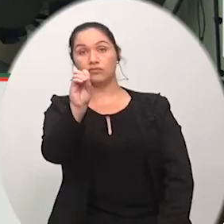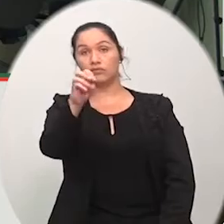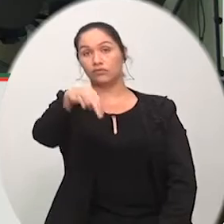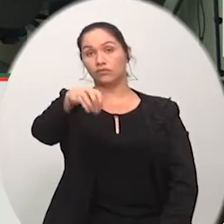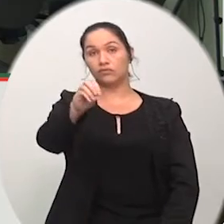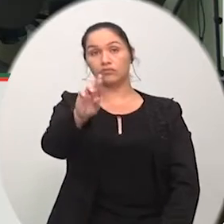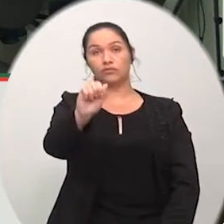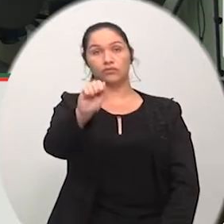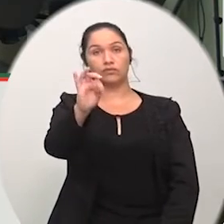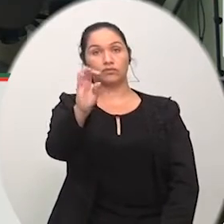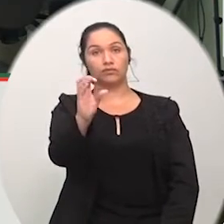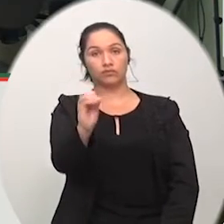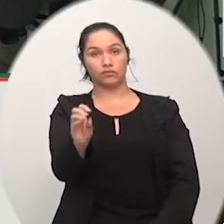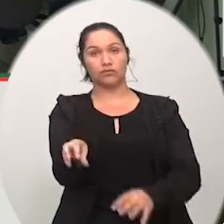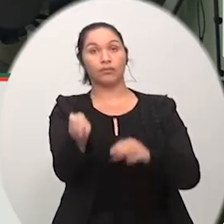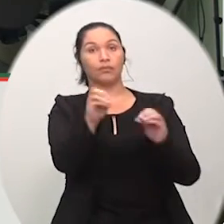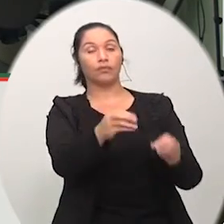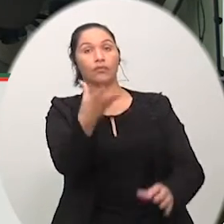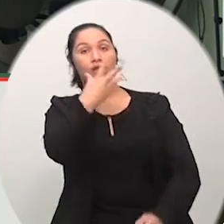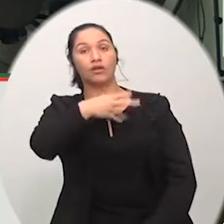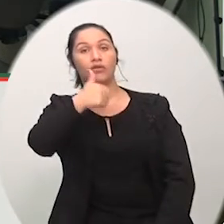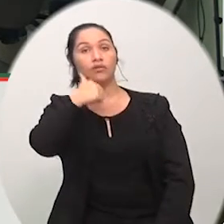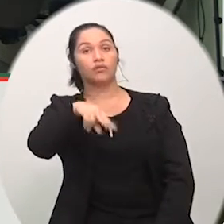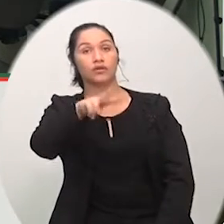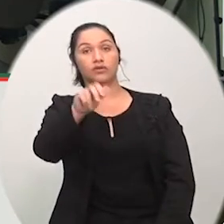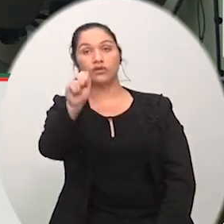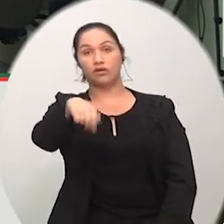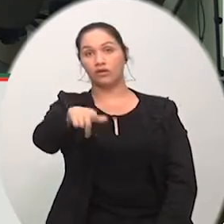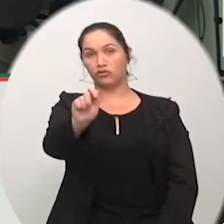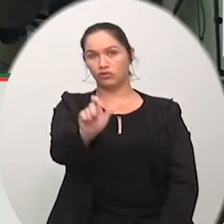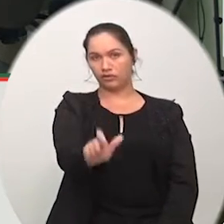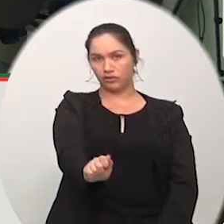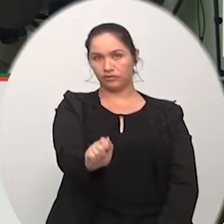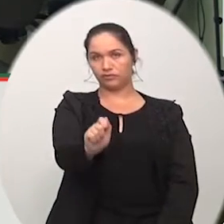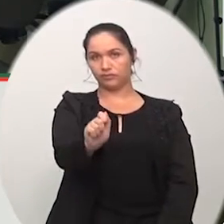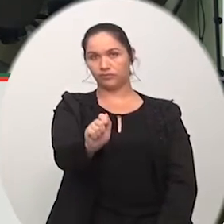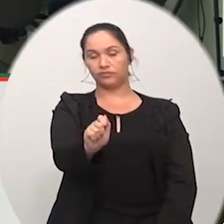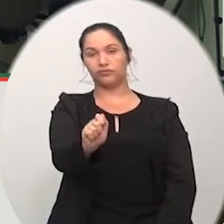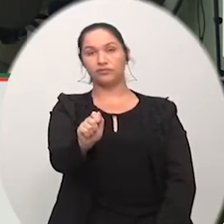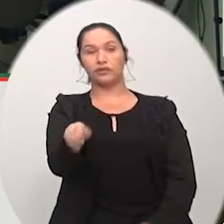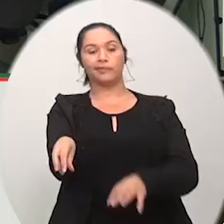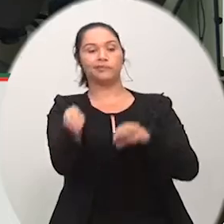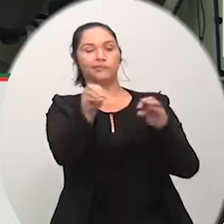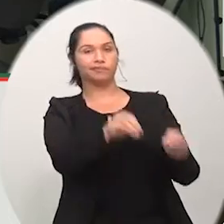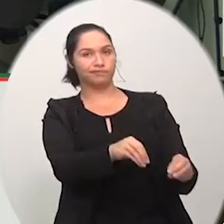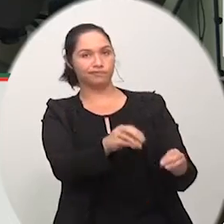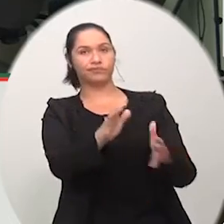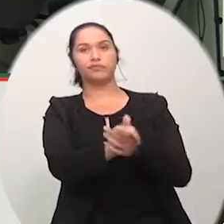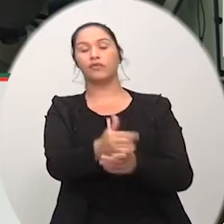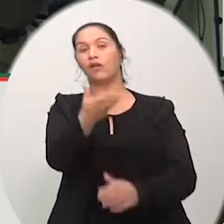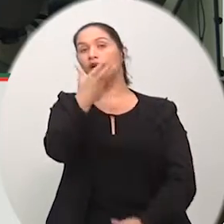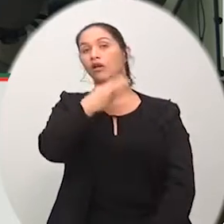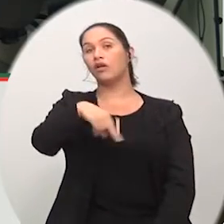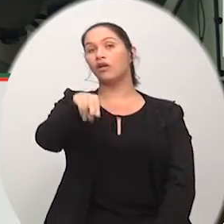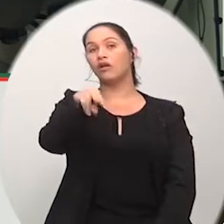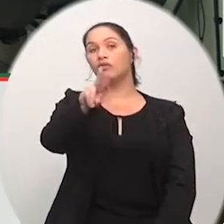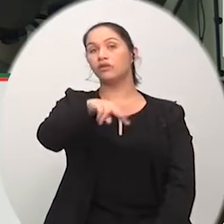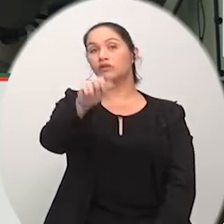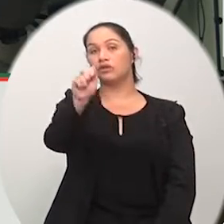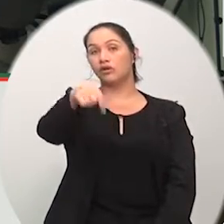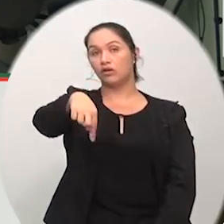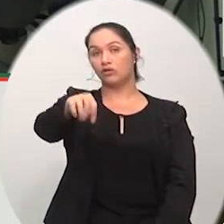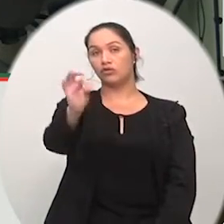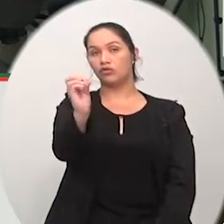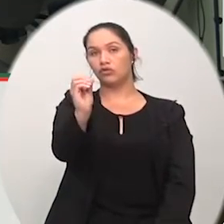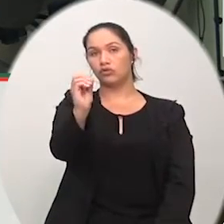Com a palavra, vereadora Ângela Mello. Vossa Excelência, declina do seu tempo. Com a palavra, vereadora Antônio Emanuel.